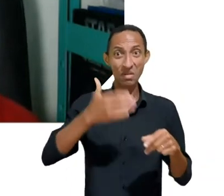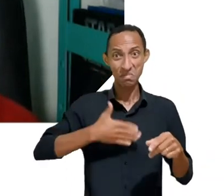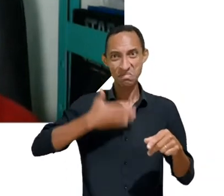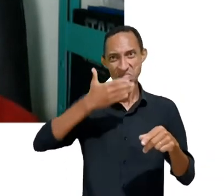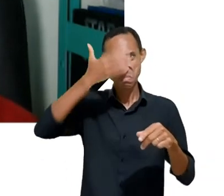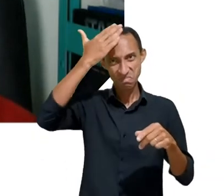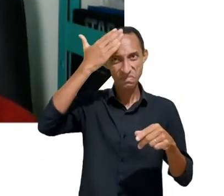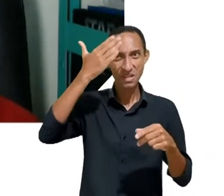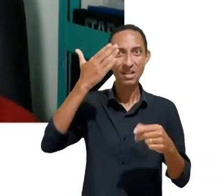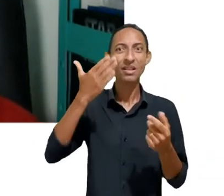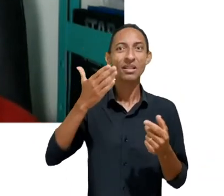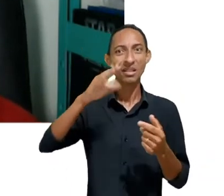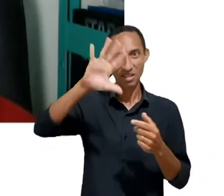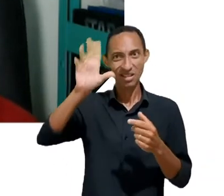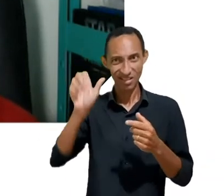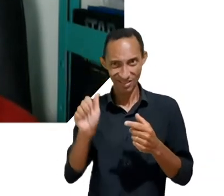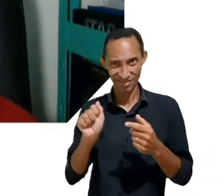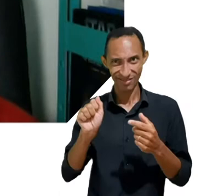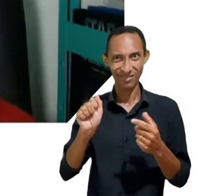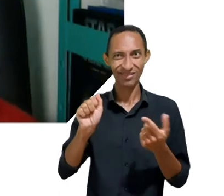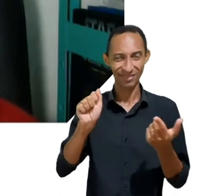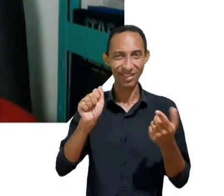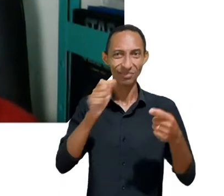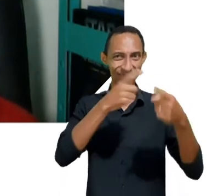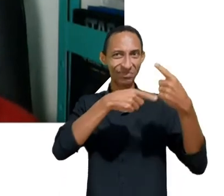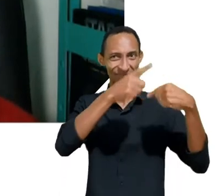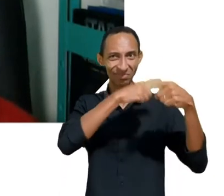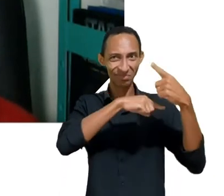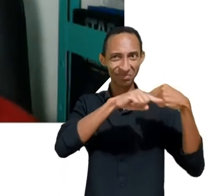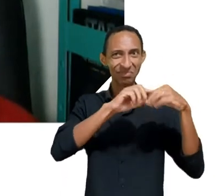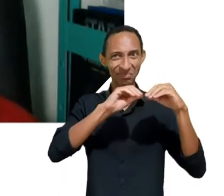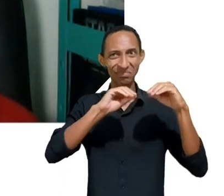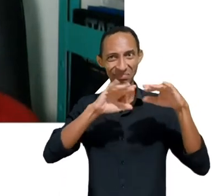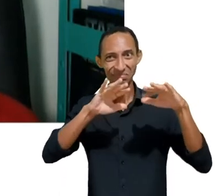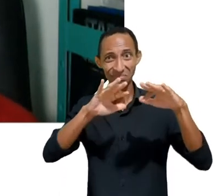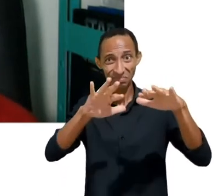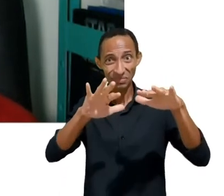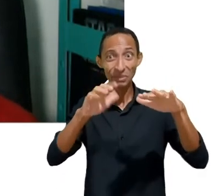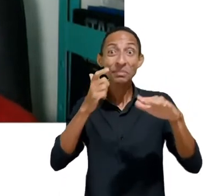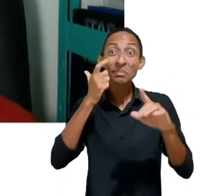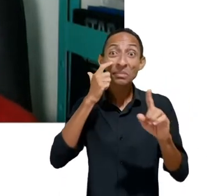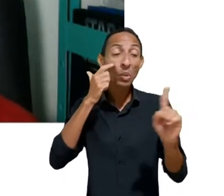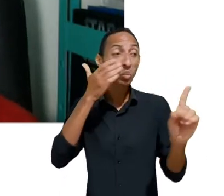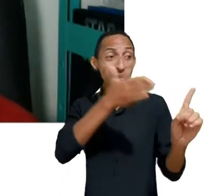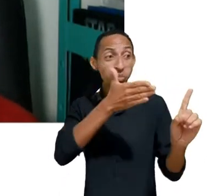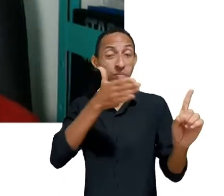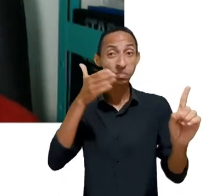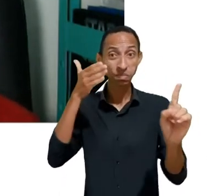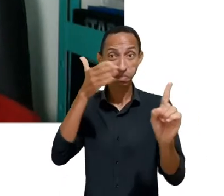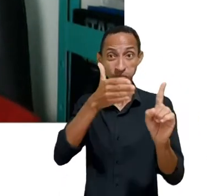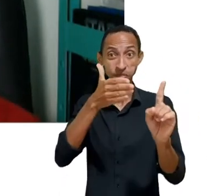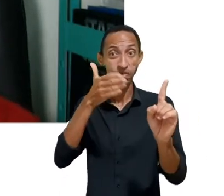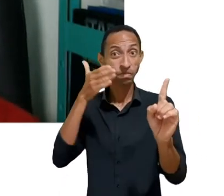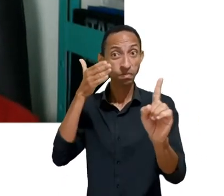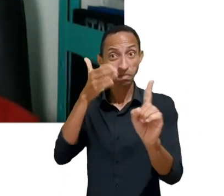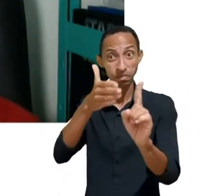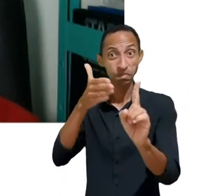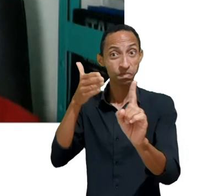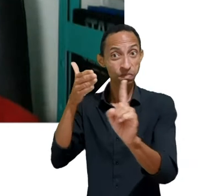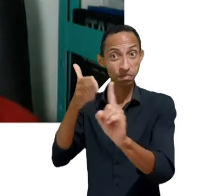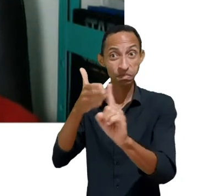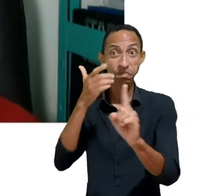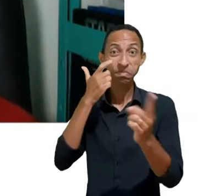vão, em geral, carecer de uma maior representatividade, seja, enfim, em obras culturais,